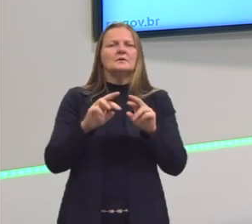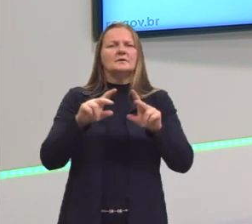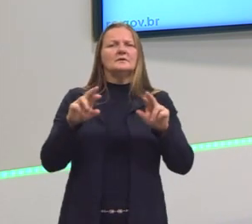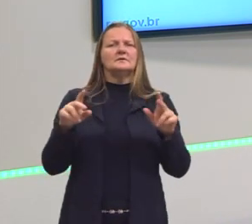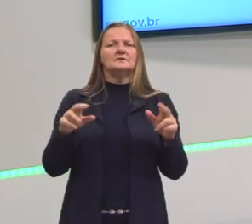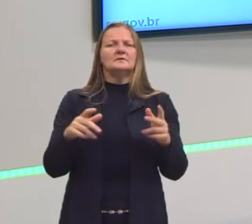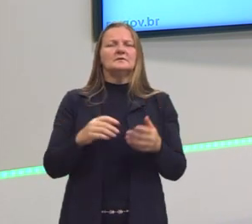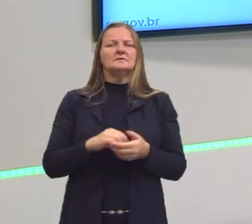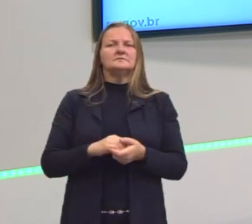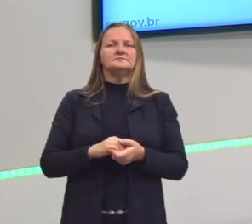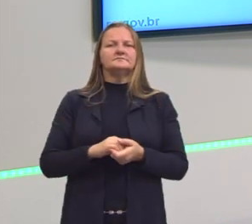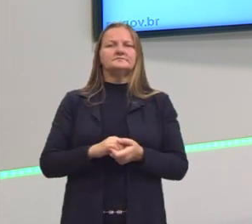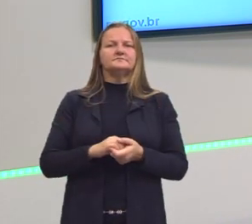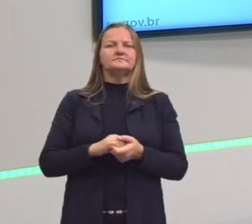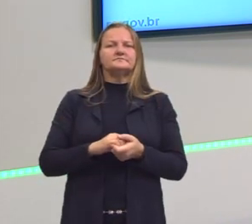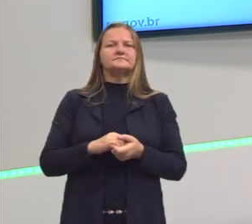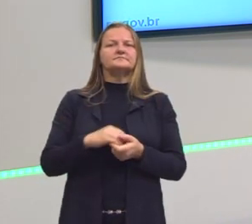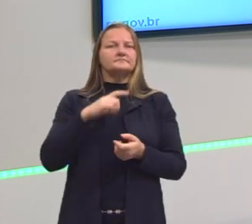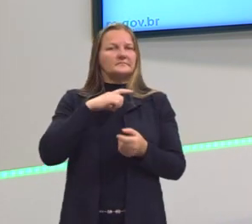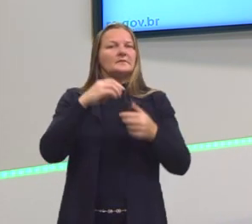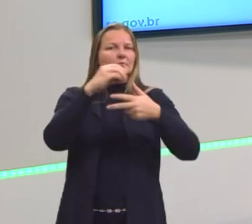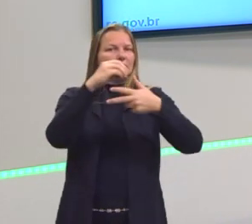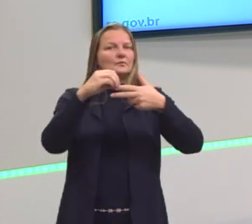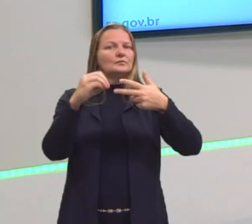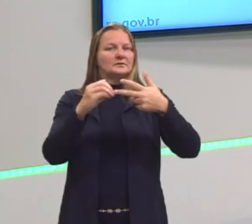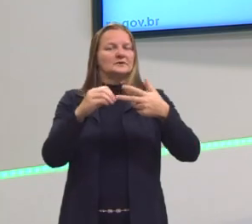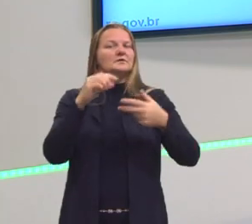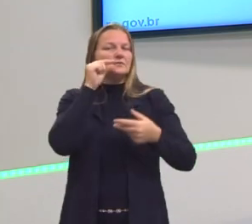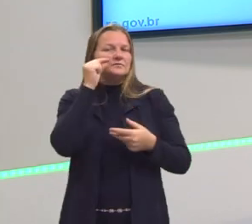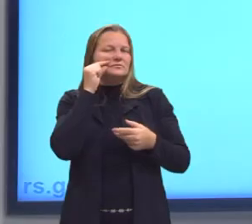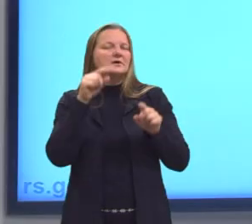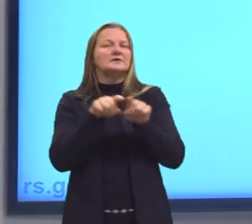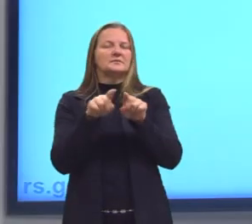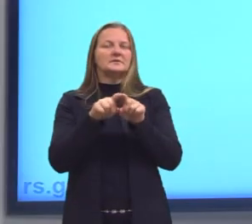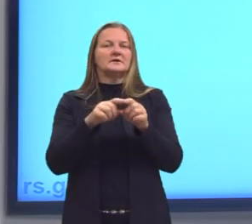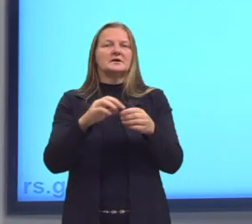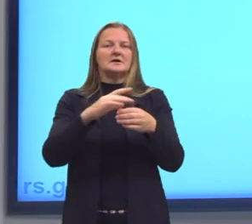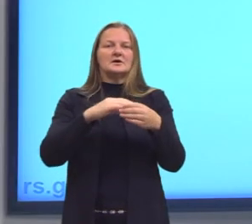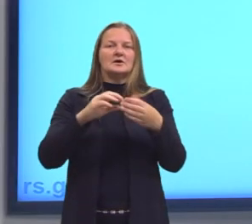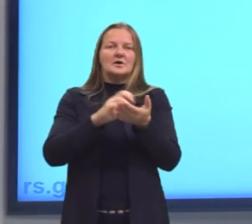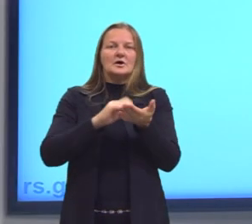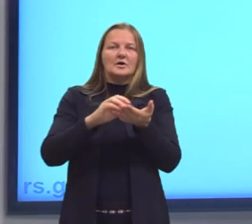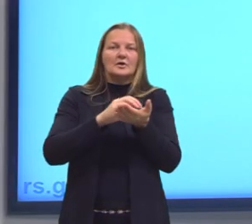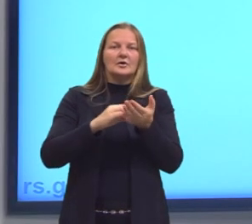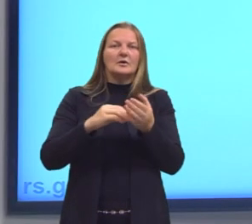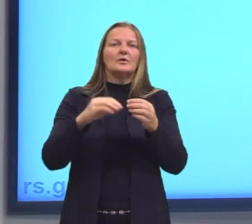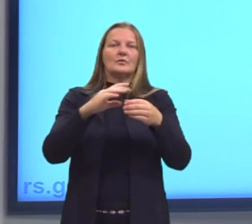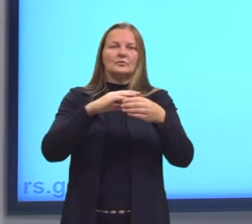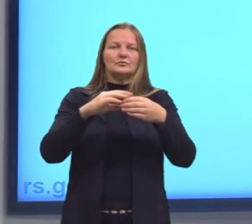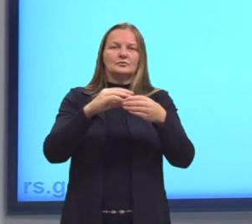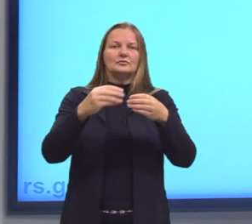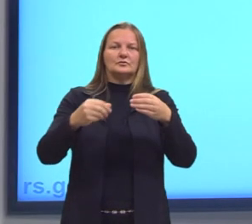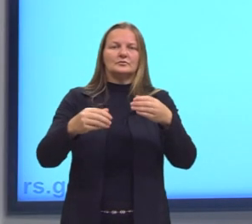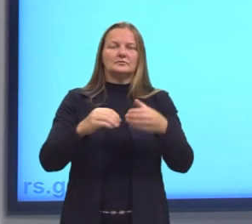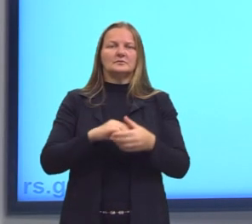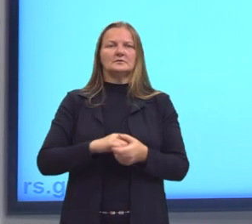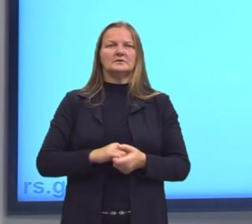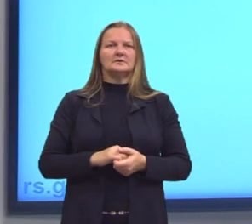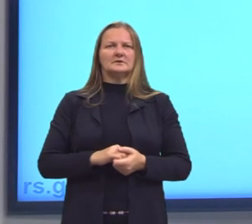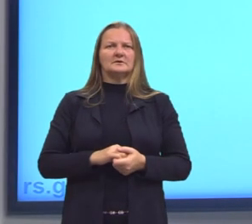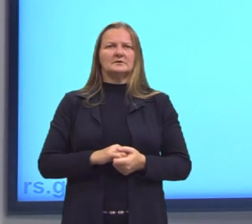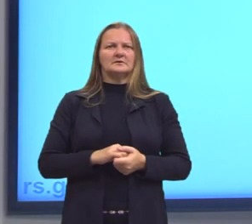cai bastante questões de ENEM e vestibular também, desses cálculos de diluição e concentração de soluções.